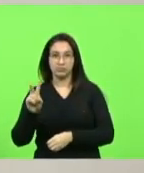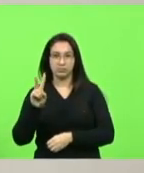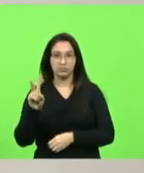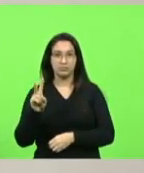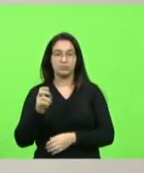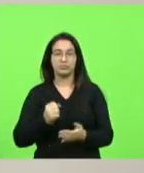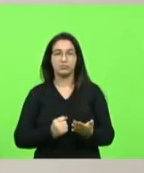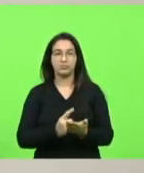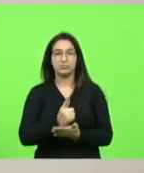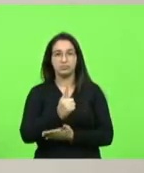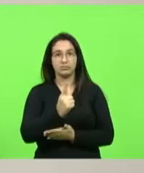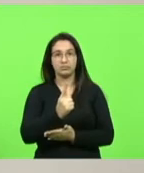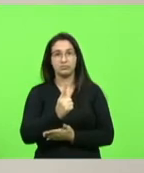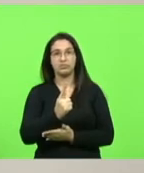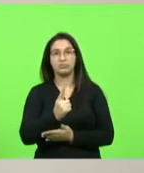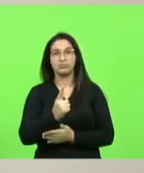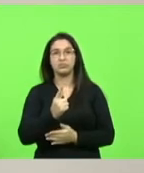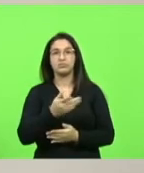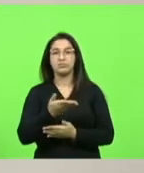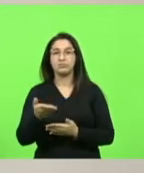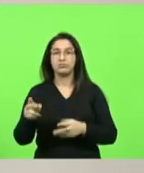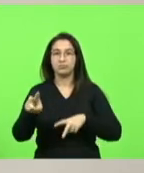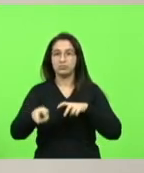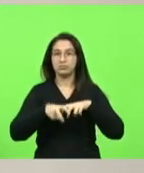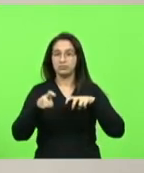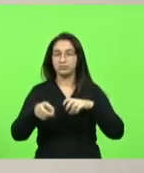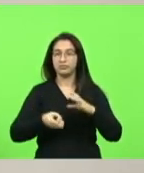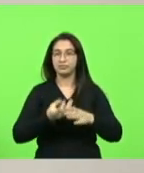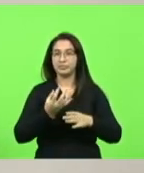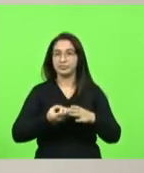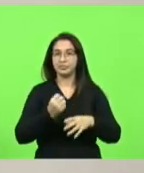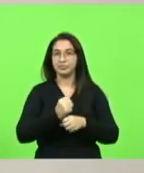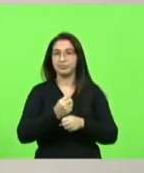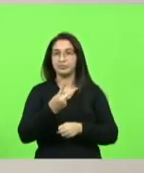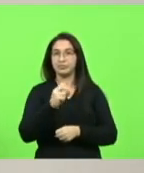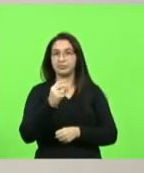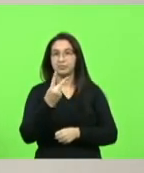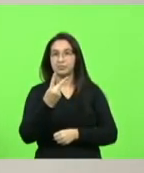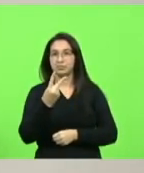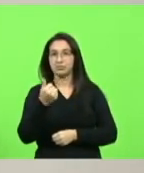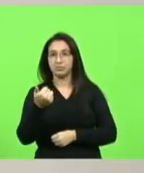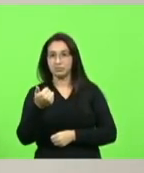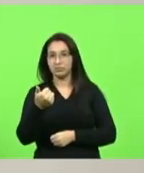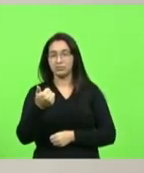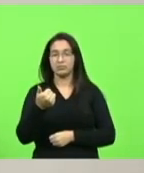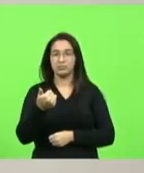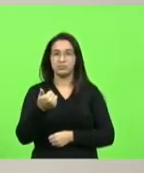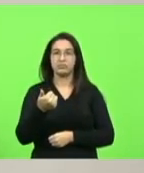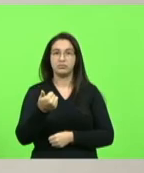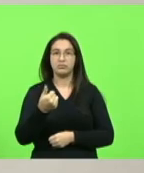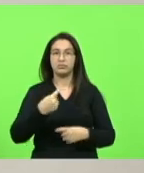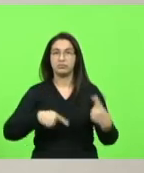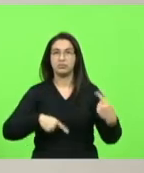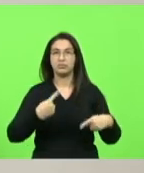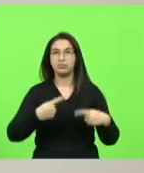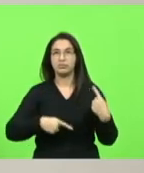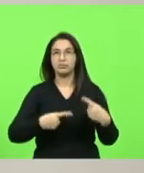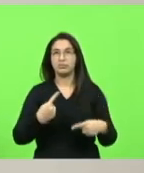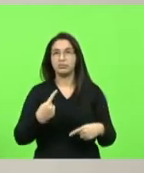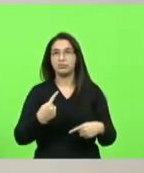compras feitas aos produtores rurais do ano 2021 em discussão